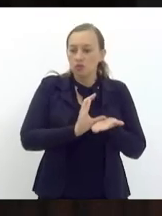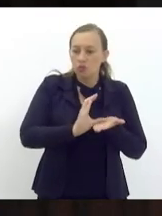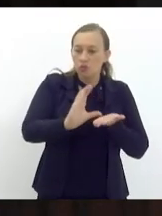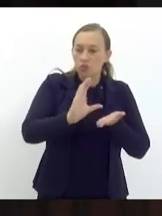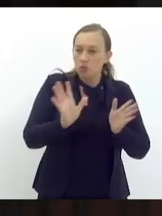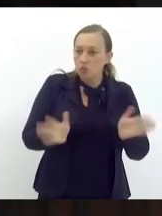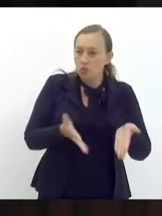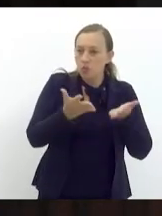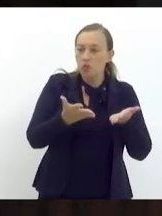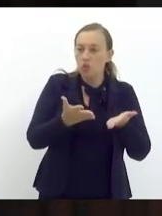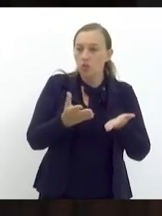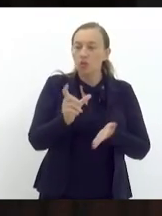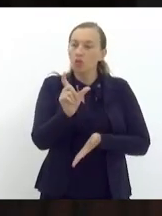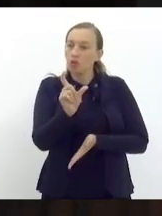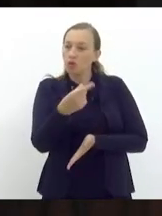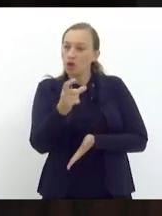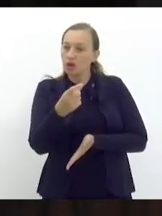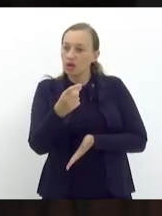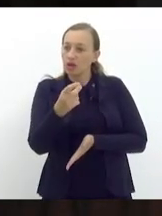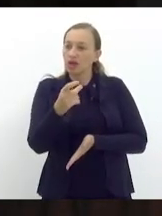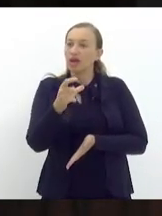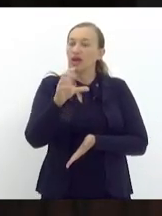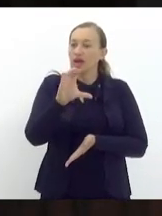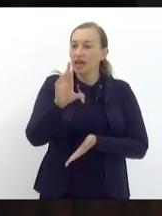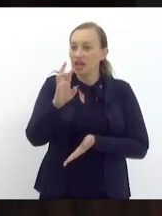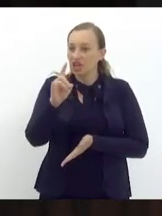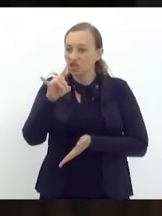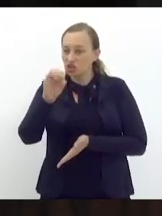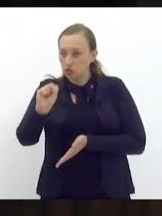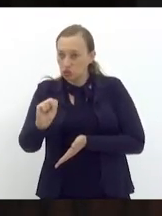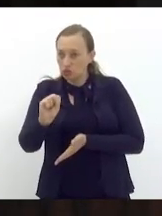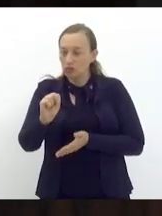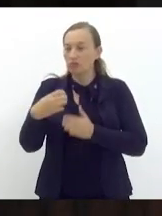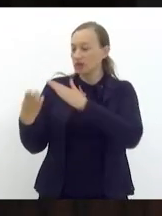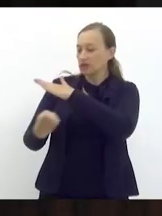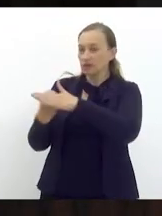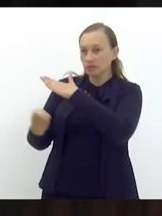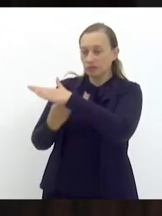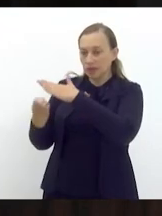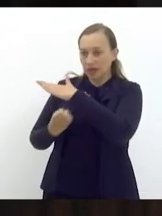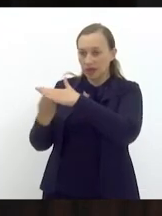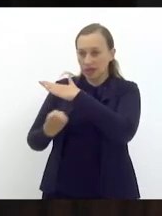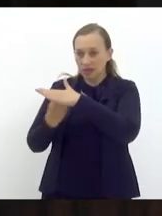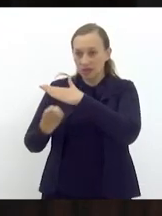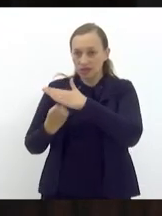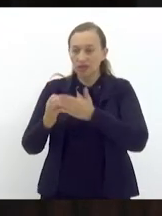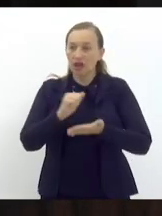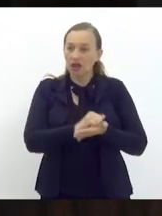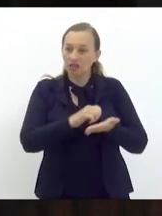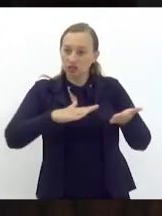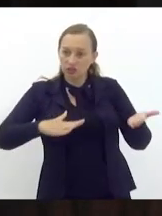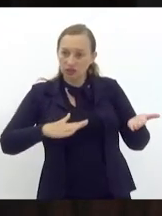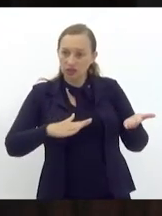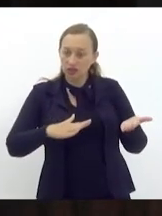crédito de qualquer natureza, para as empresas que, por suas atividades,